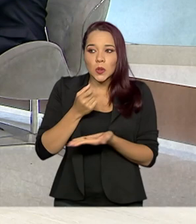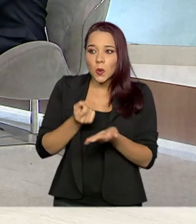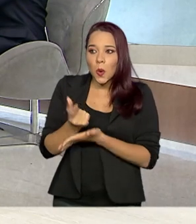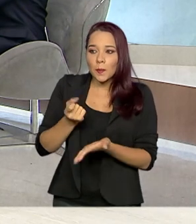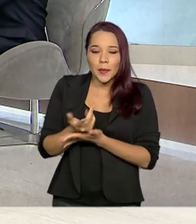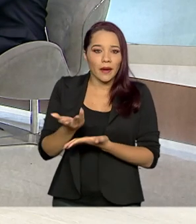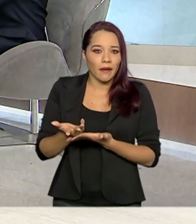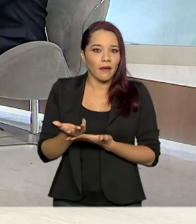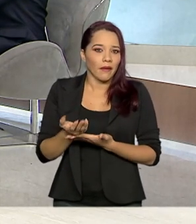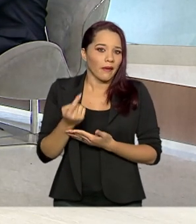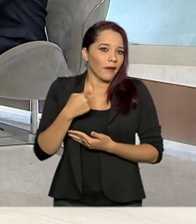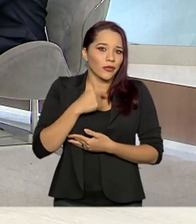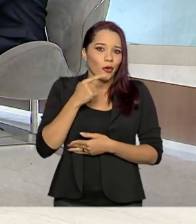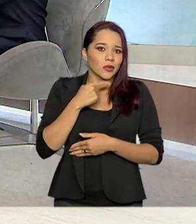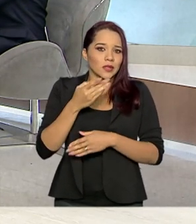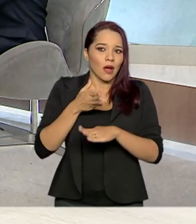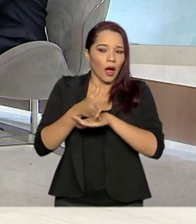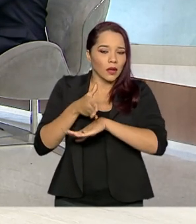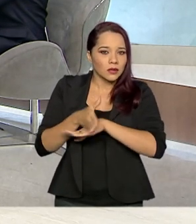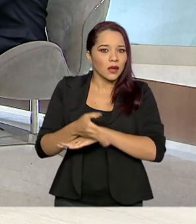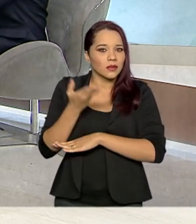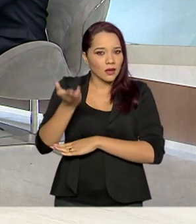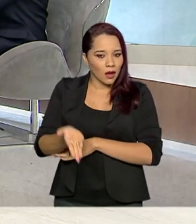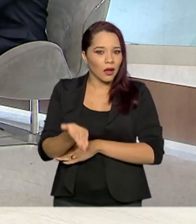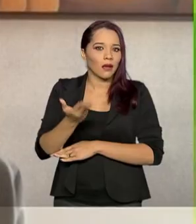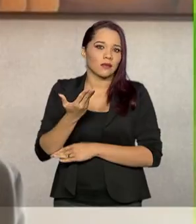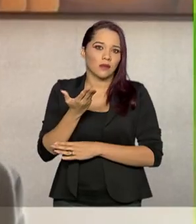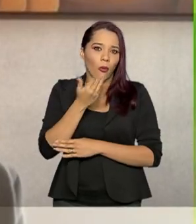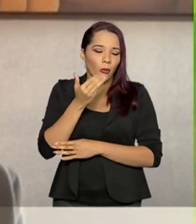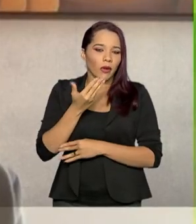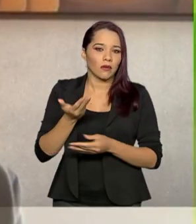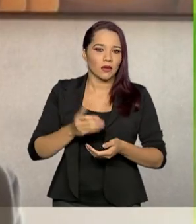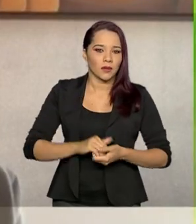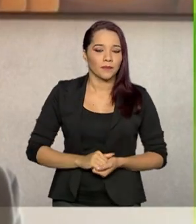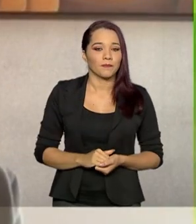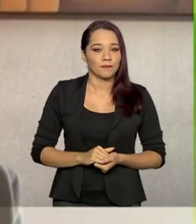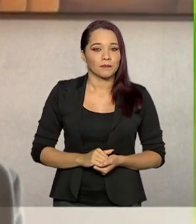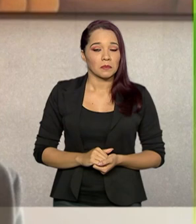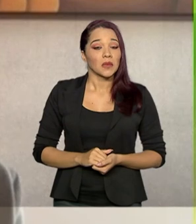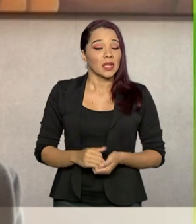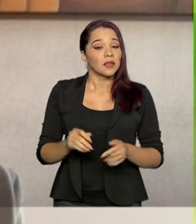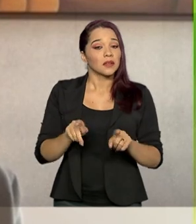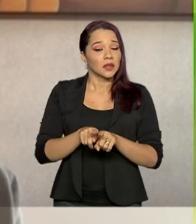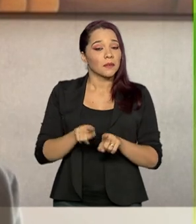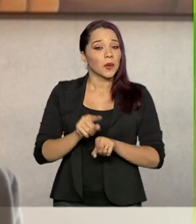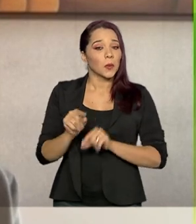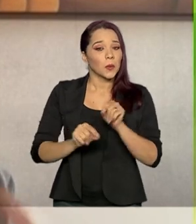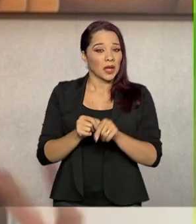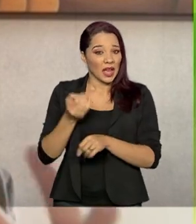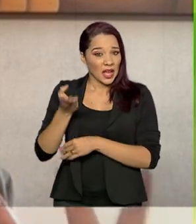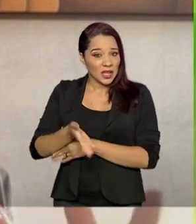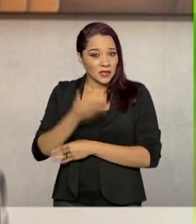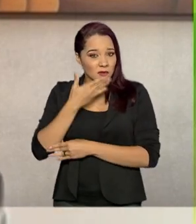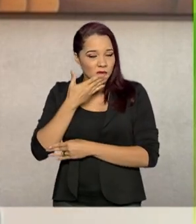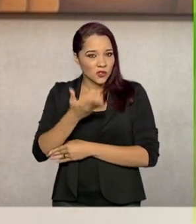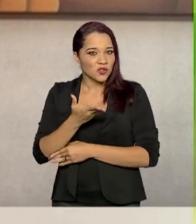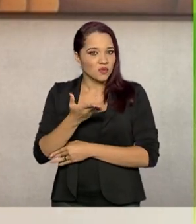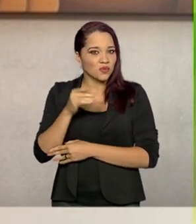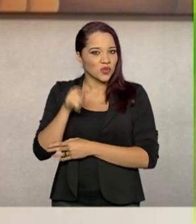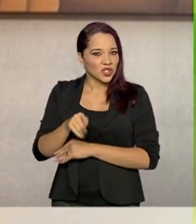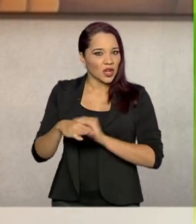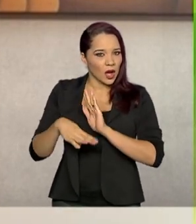compra e, portanto, o acesso a este bem. tirando o fato de que esse tipo de